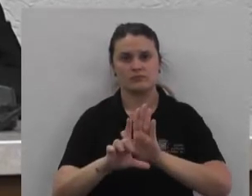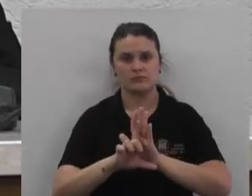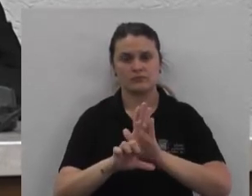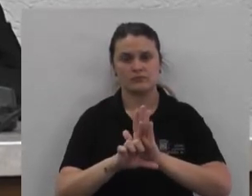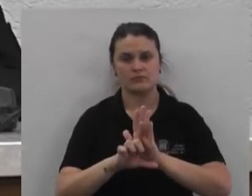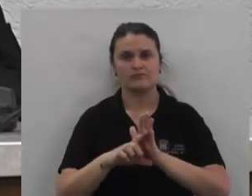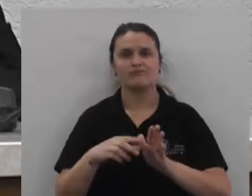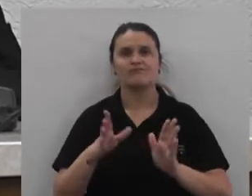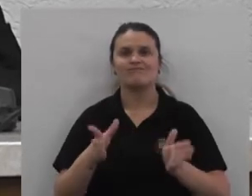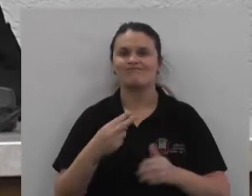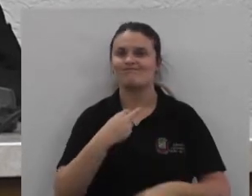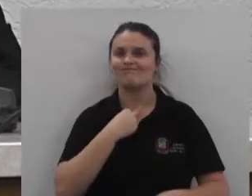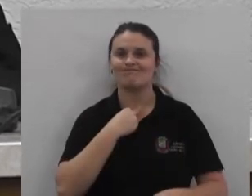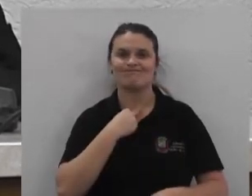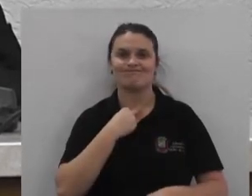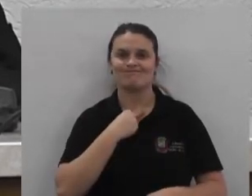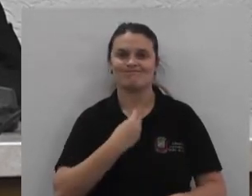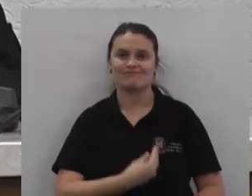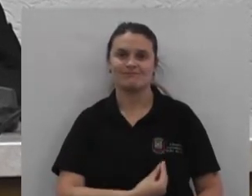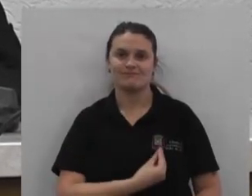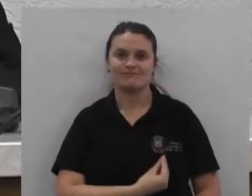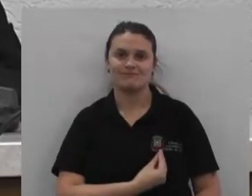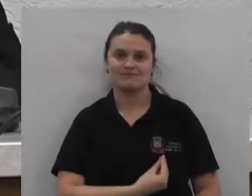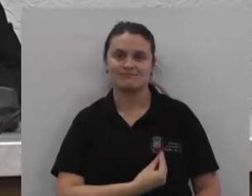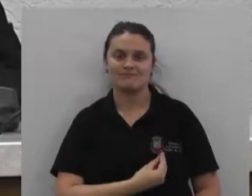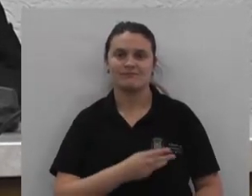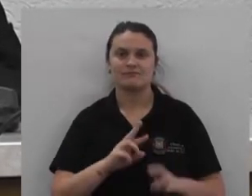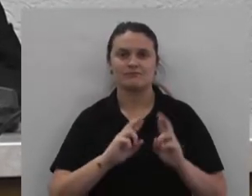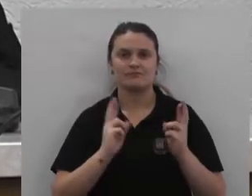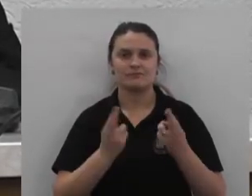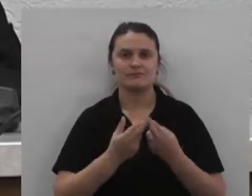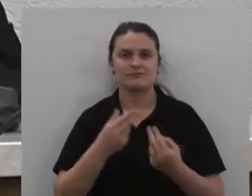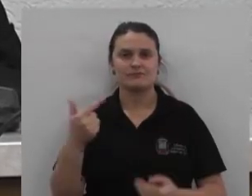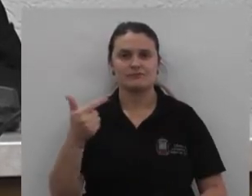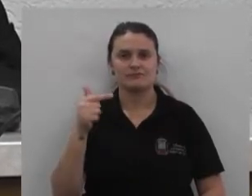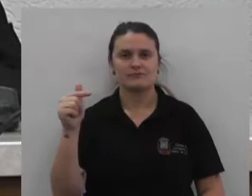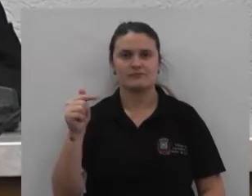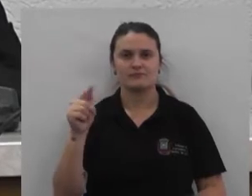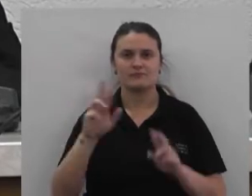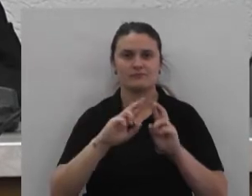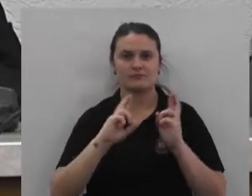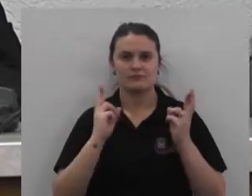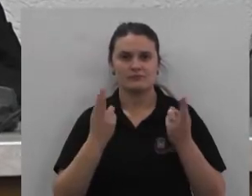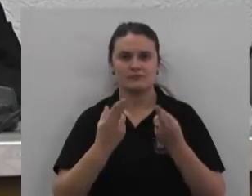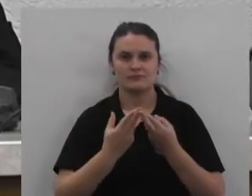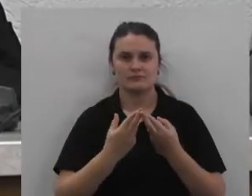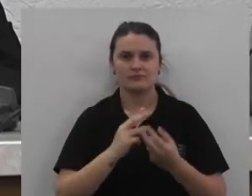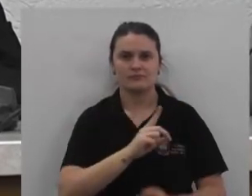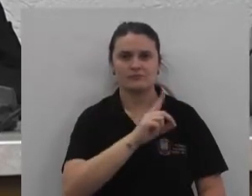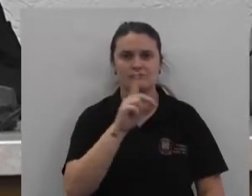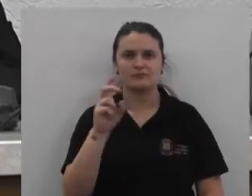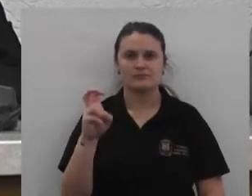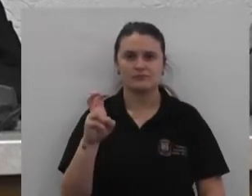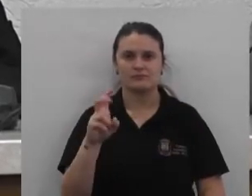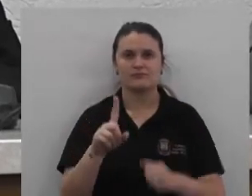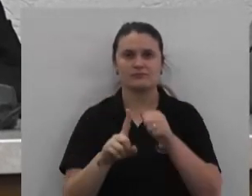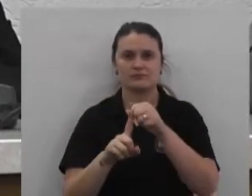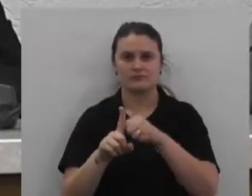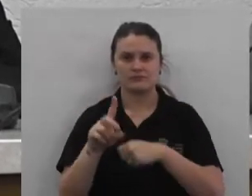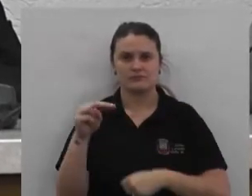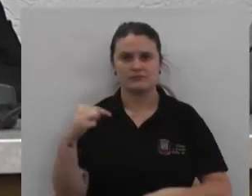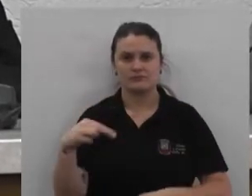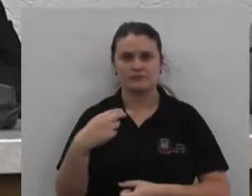Que não poderei estar presente Na 37ª reunião ordinária Do dia 5 de novembro de